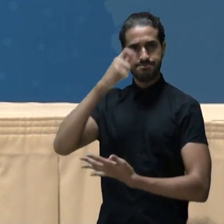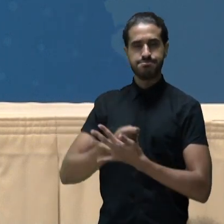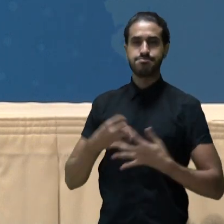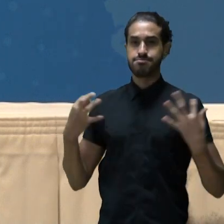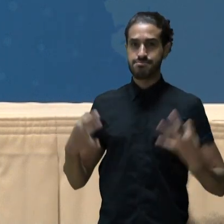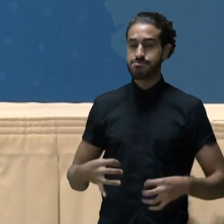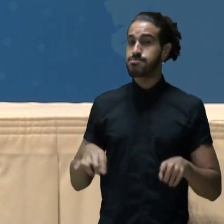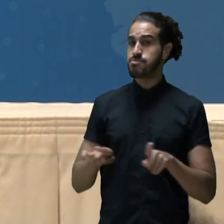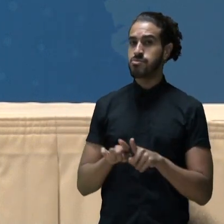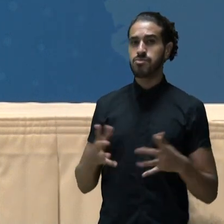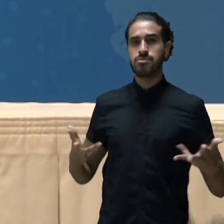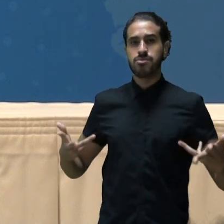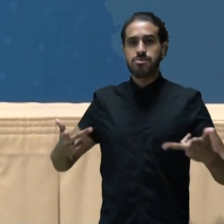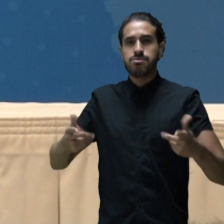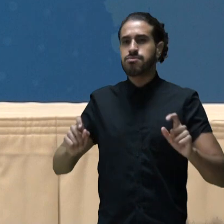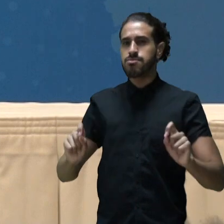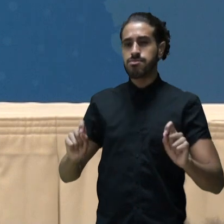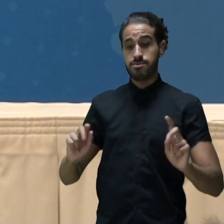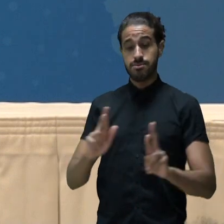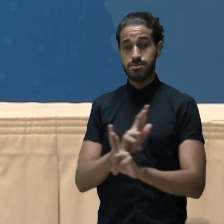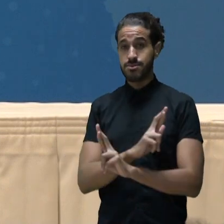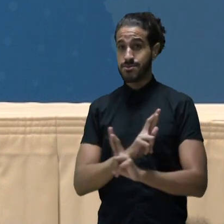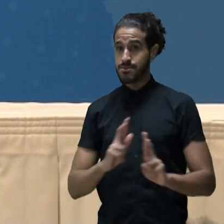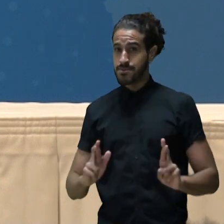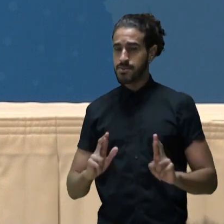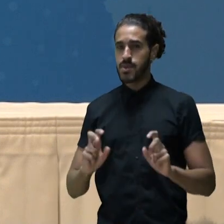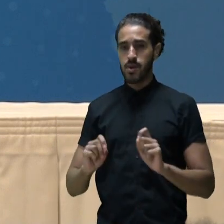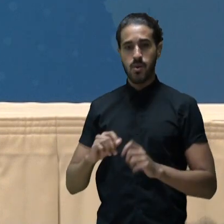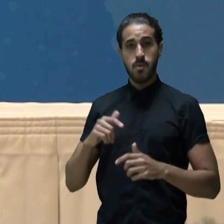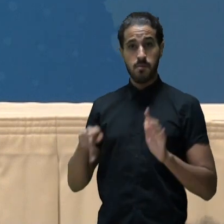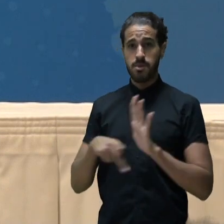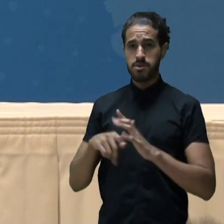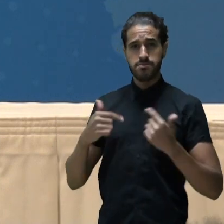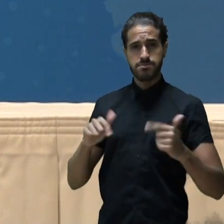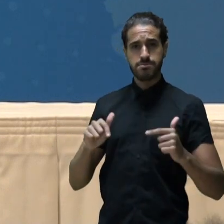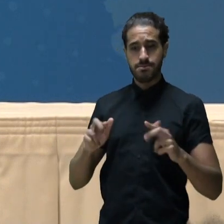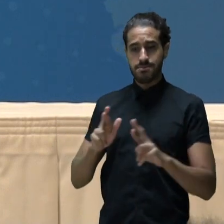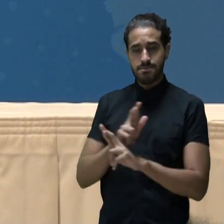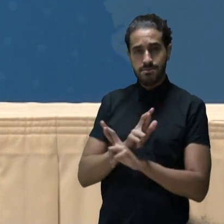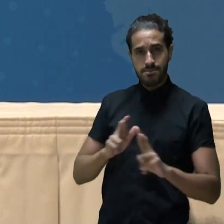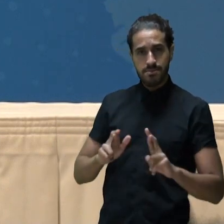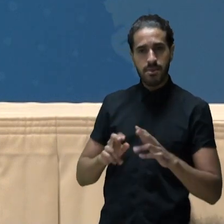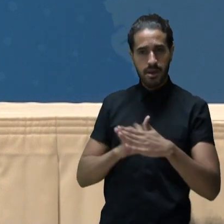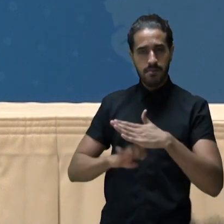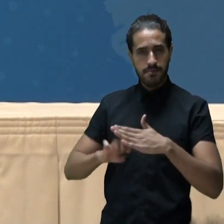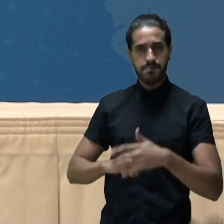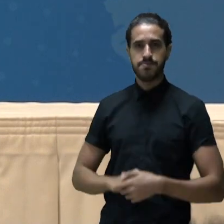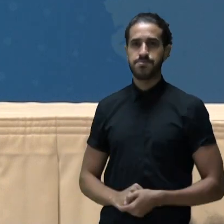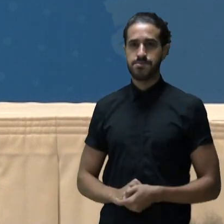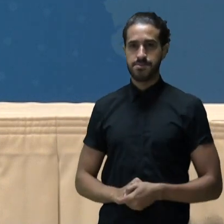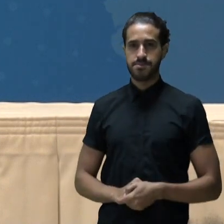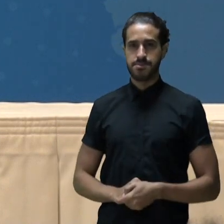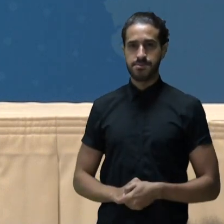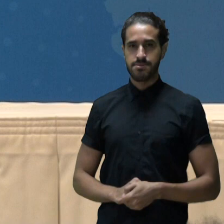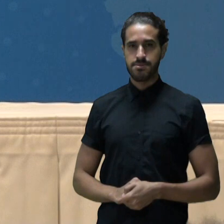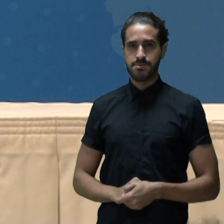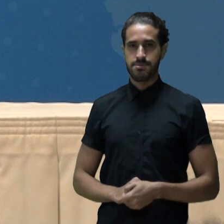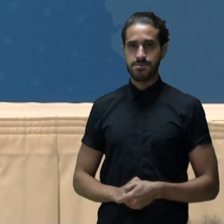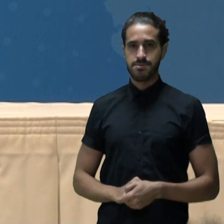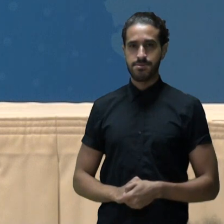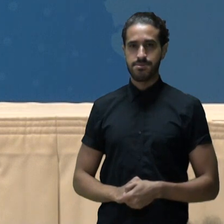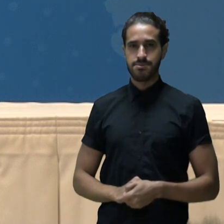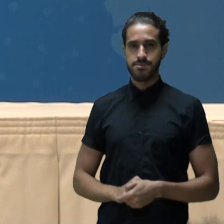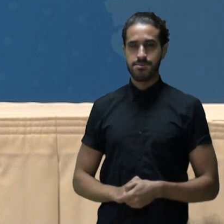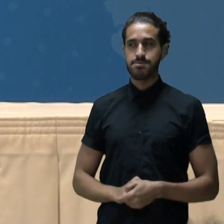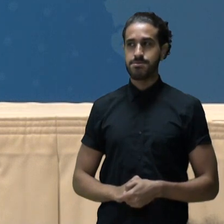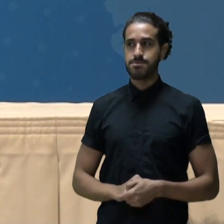tomar decisão, com habilidades que são associadas ao ofício que está associado àquele negócio. Então, quando você junta